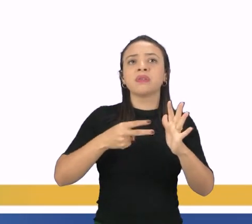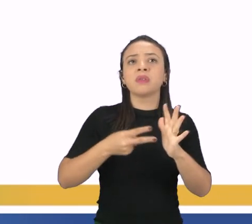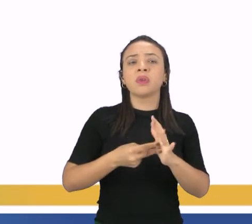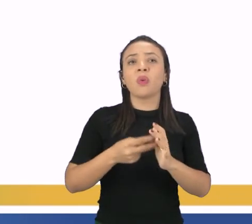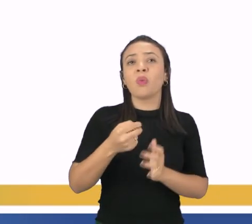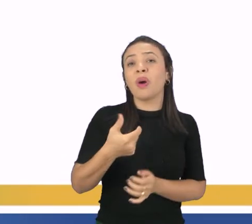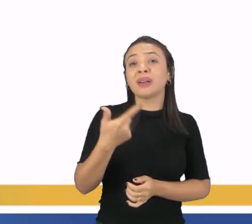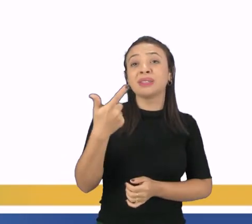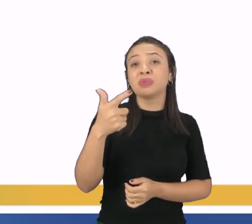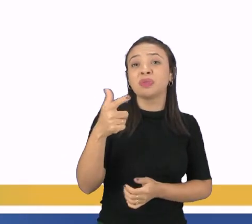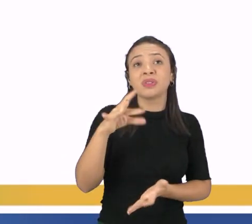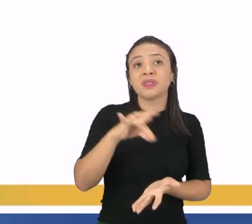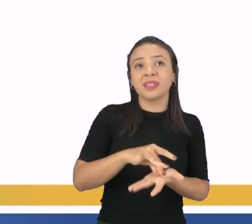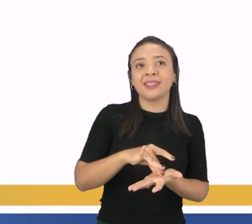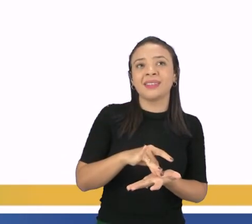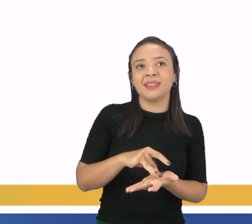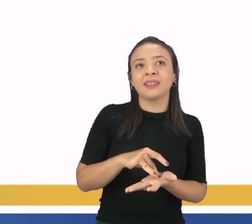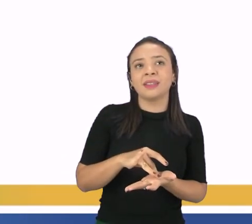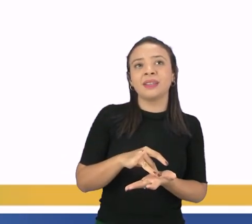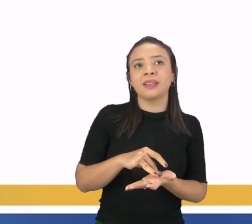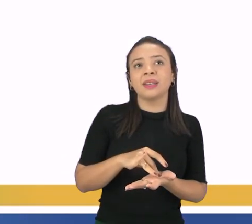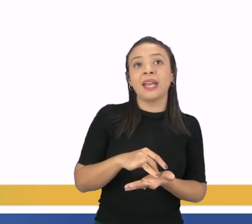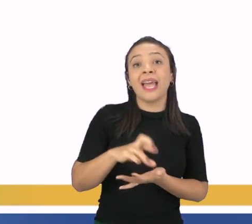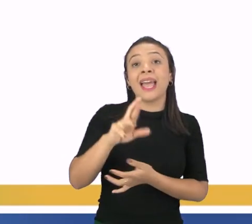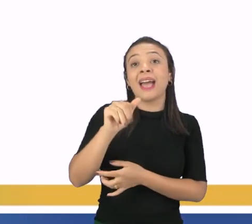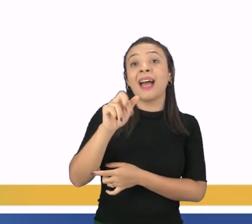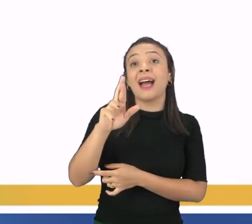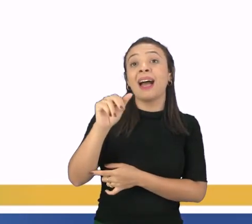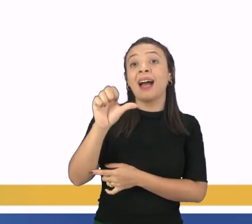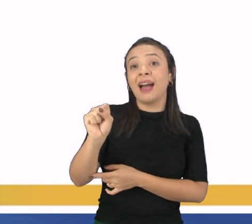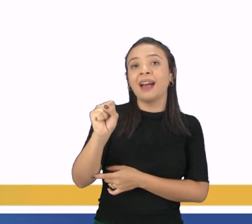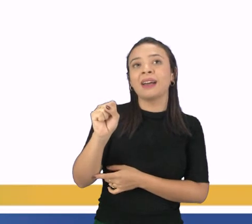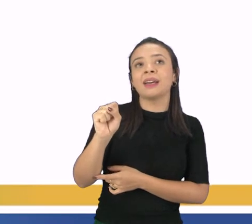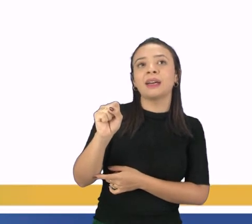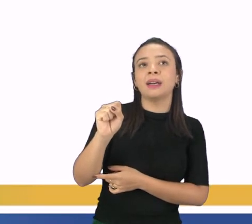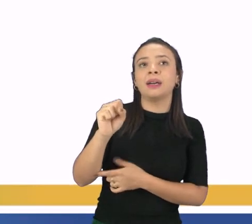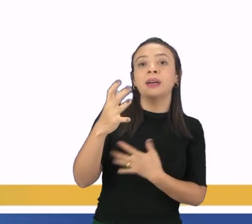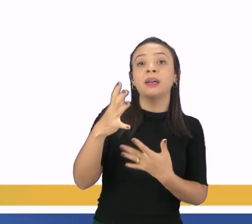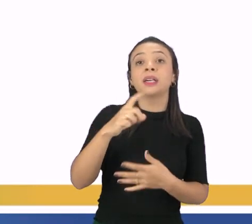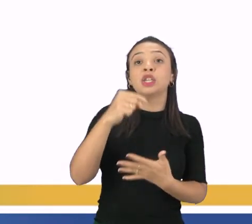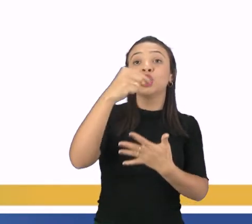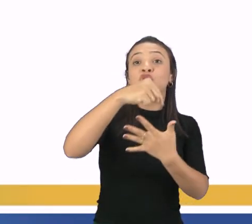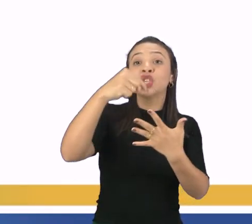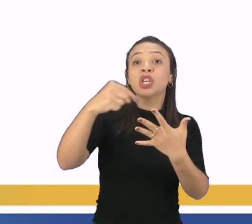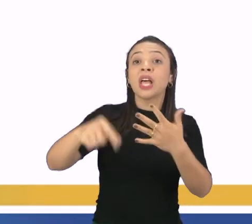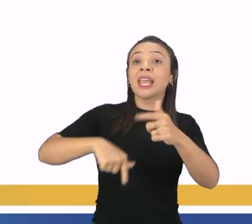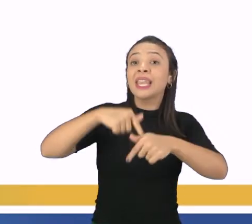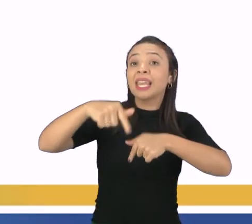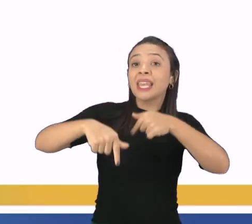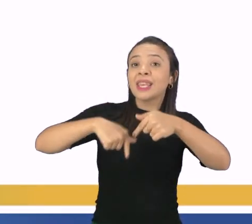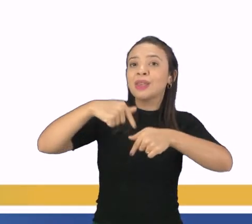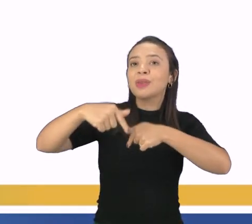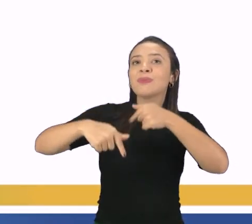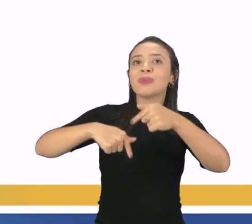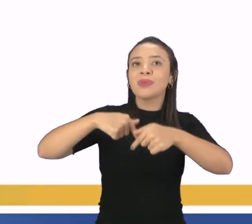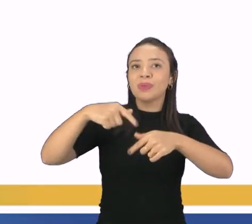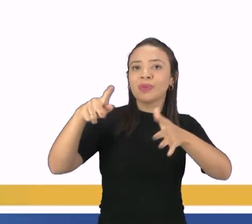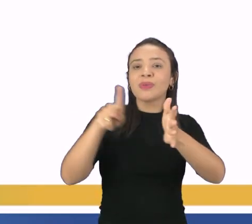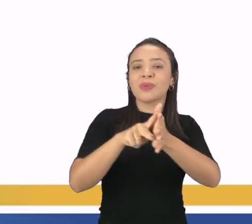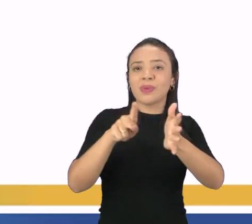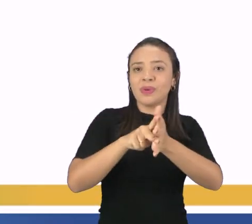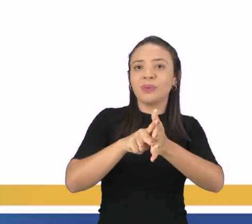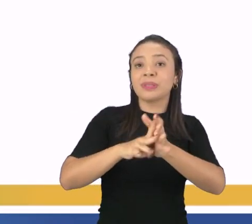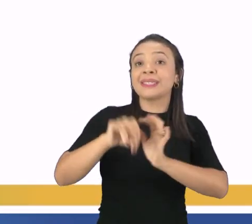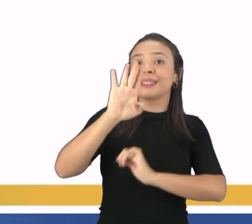praticamente não existe mas estamos falando de terras raras de elementos químicos da tabela química